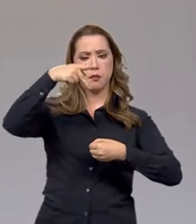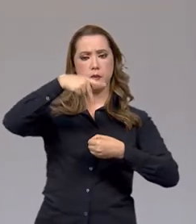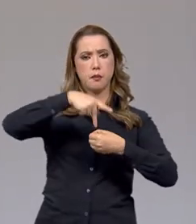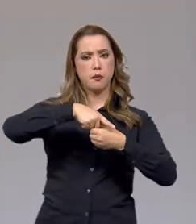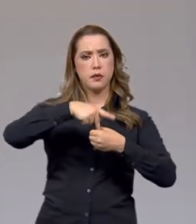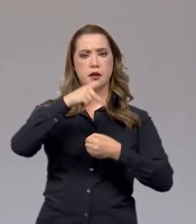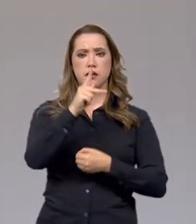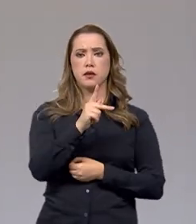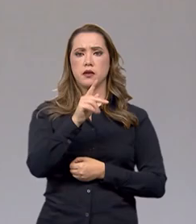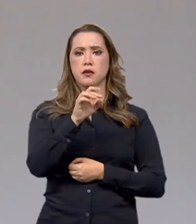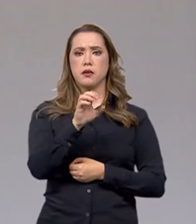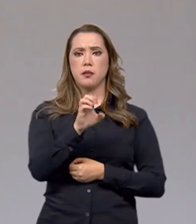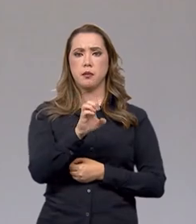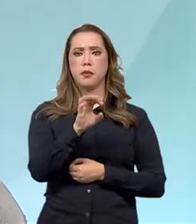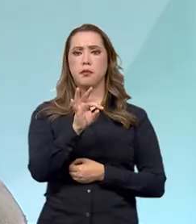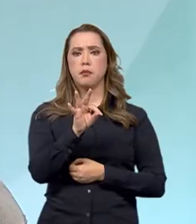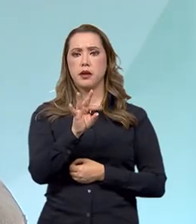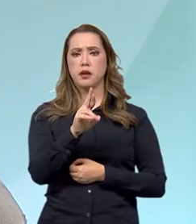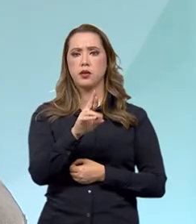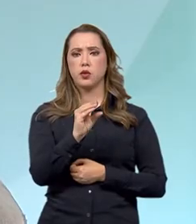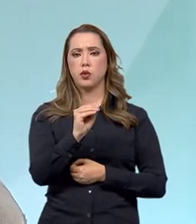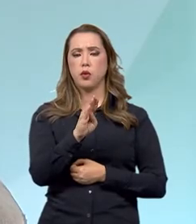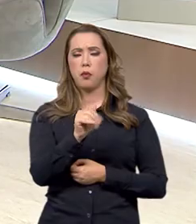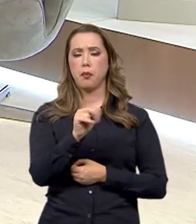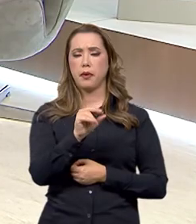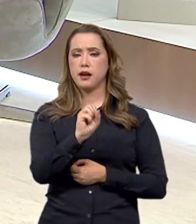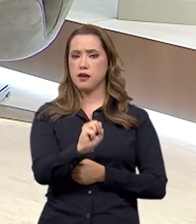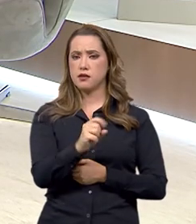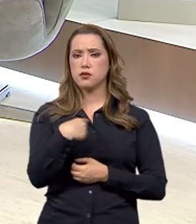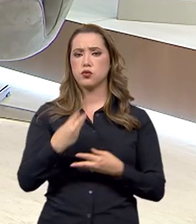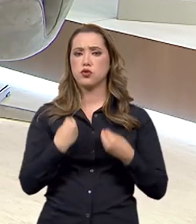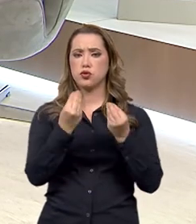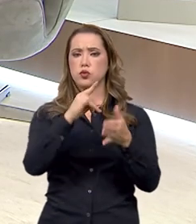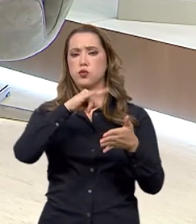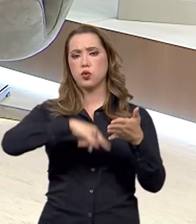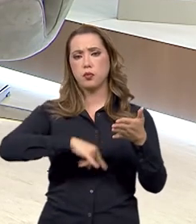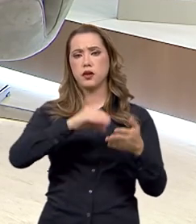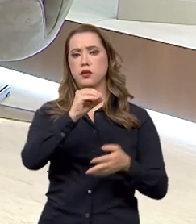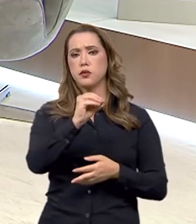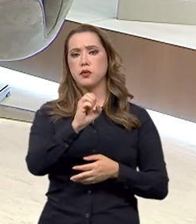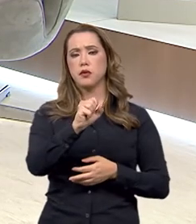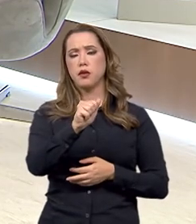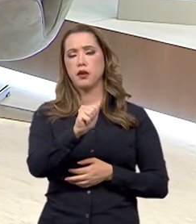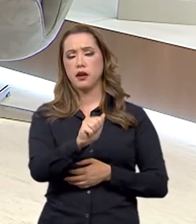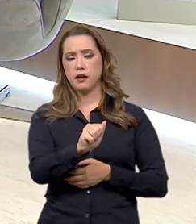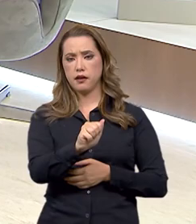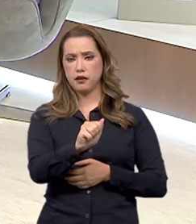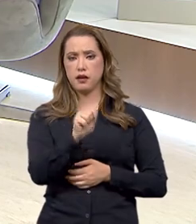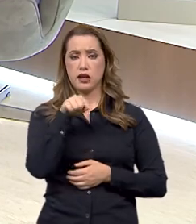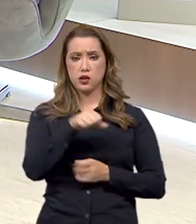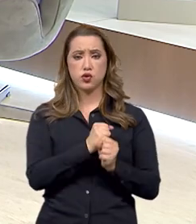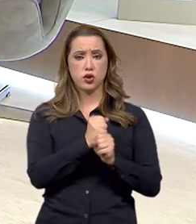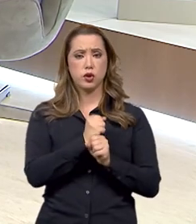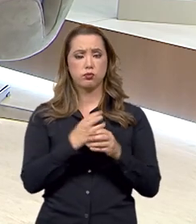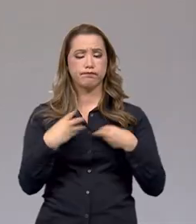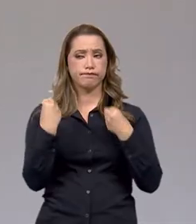certificado OEA ainda desse ano. Perfeito. E também a gente pode